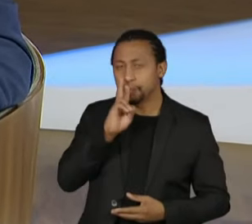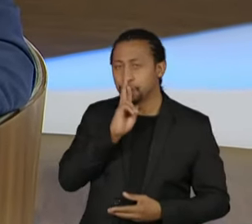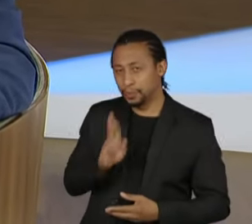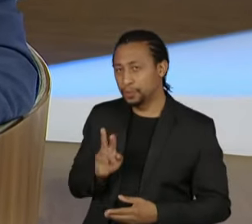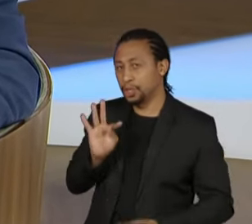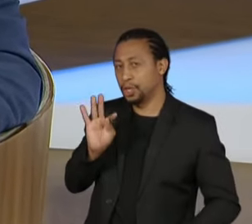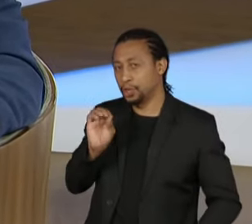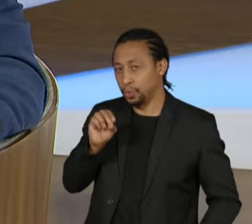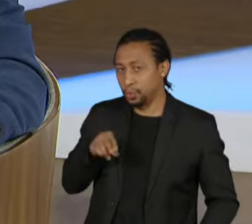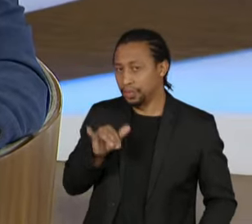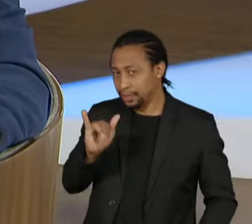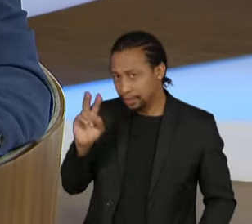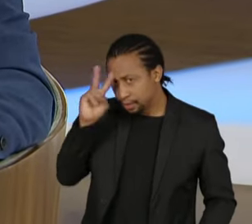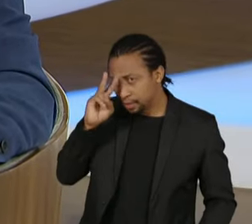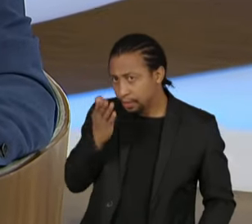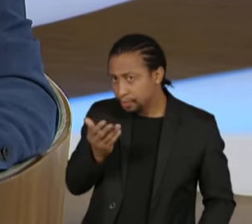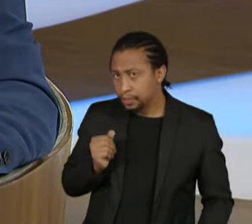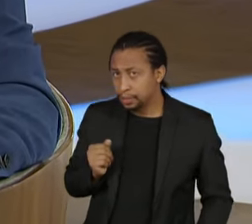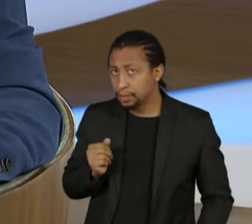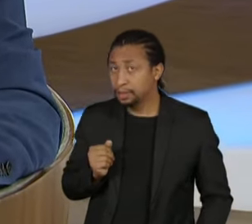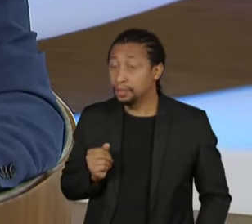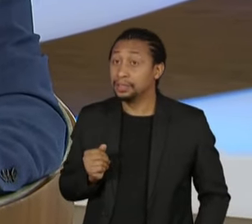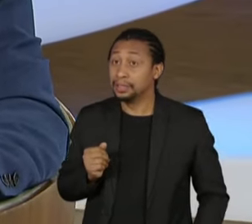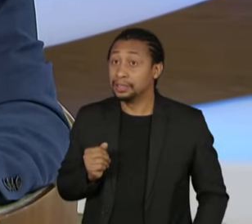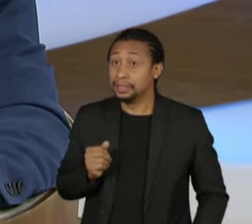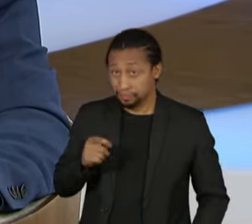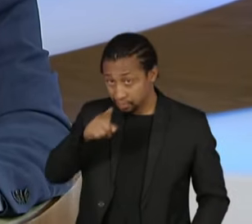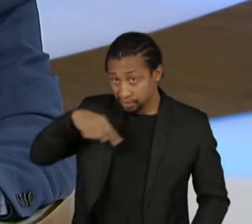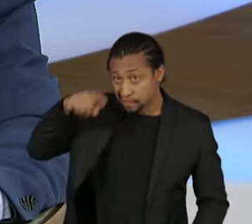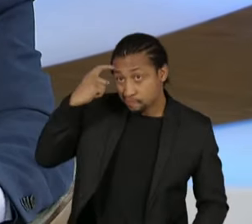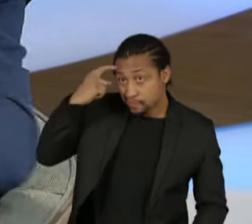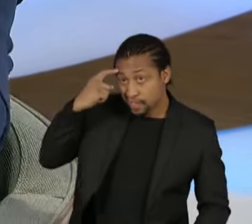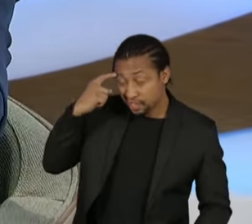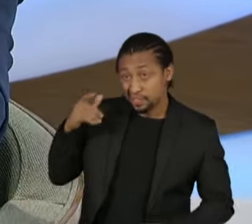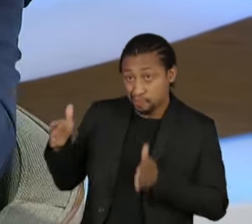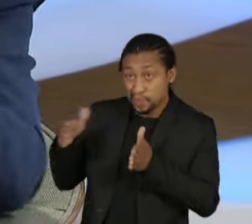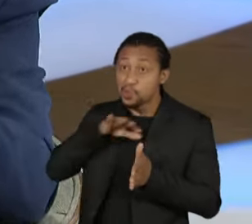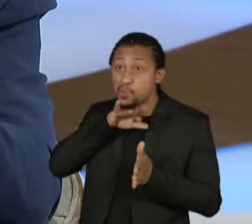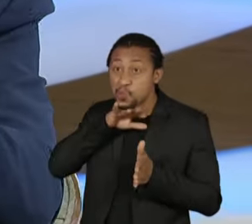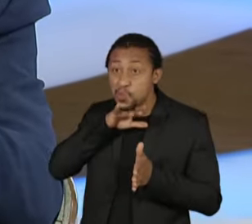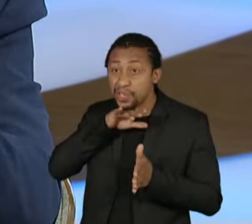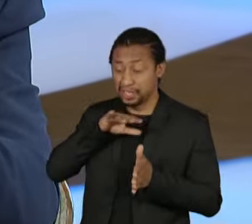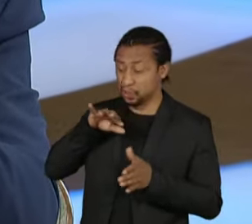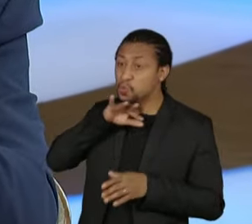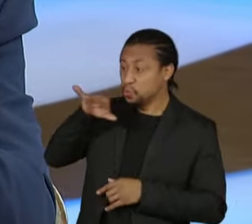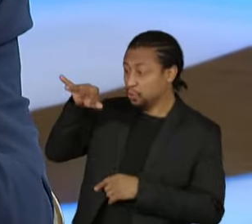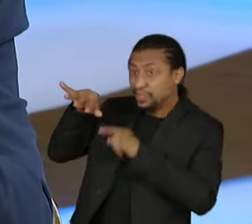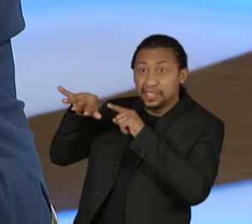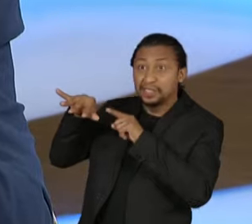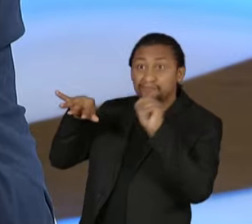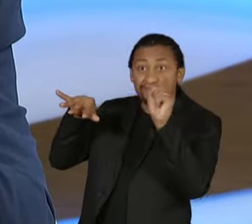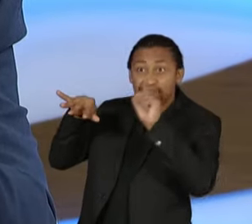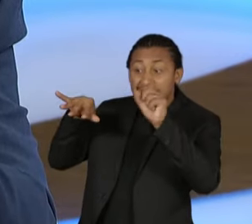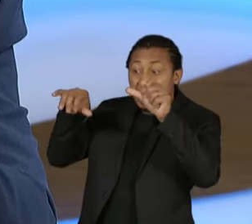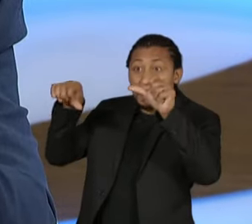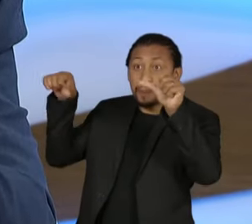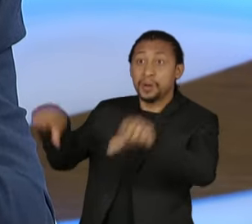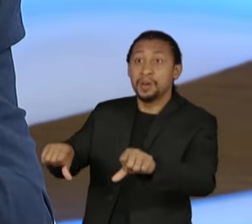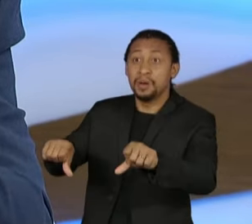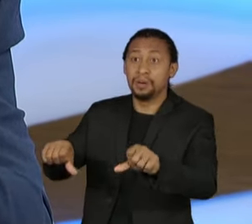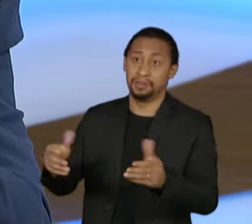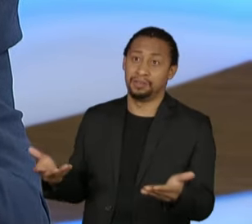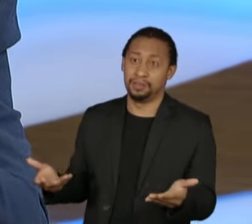que a situação está ruim, pois está pior. Isso aqui são exemplos. Nós estamos falando de